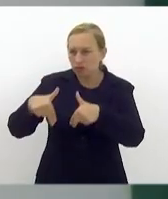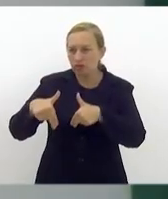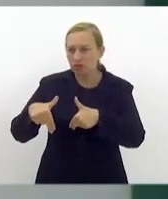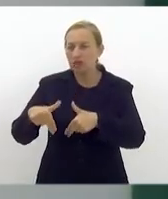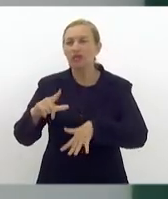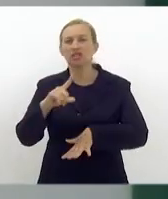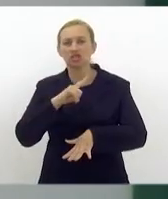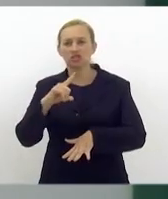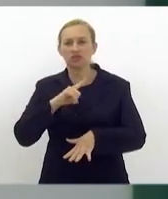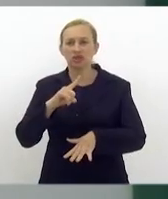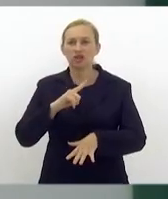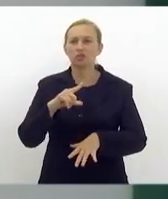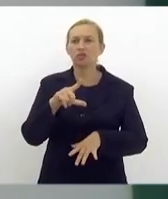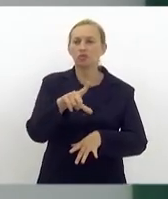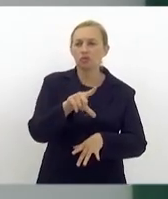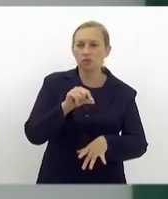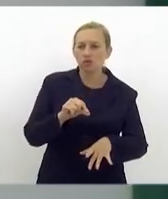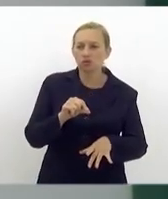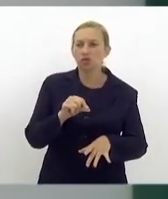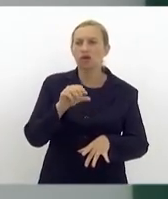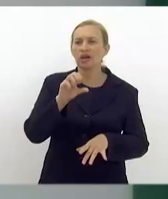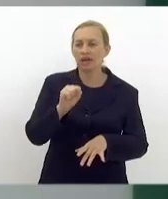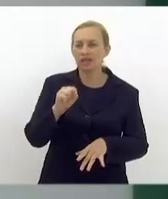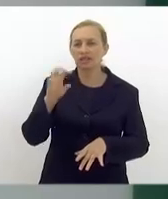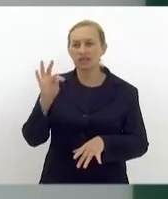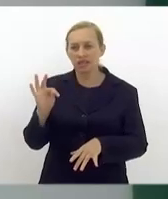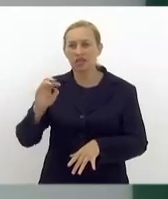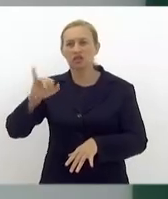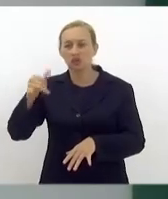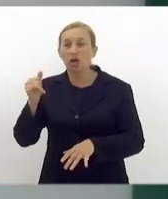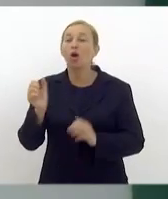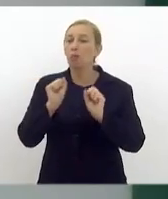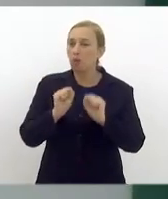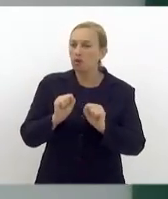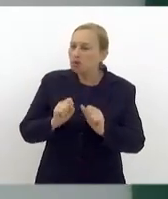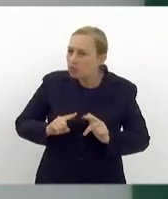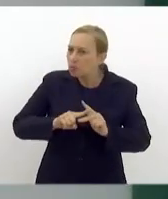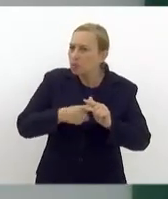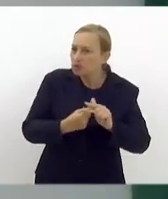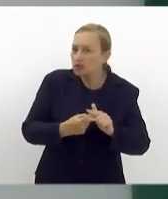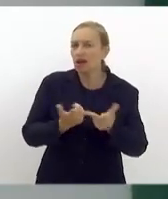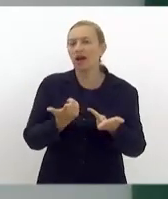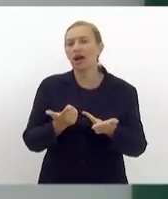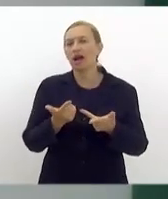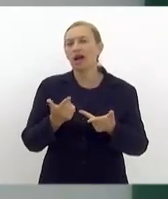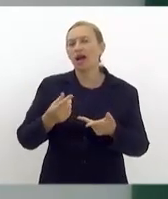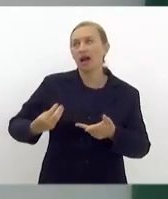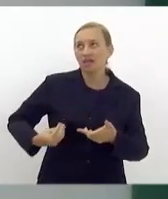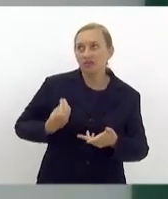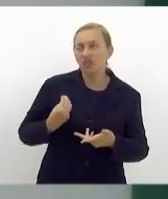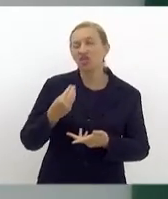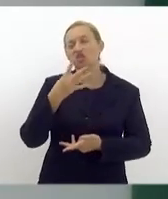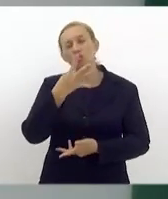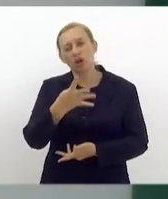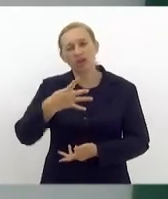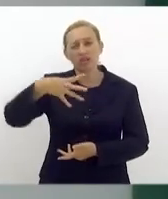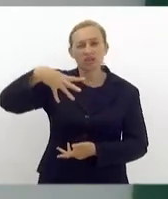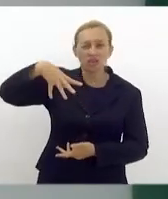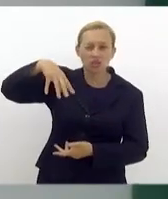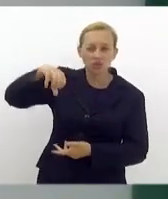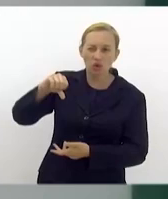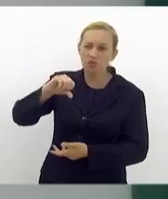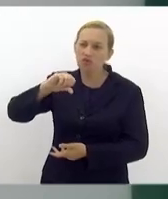tivemos aí uma decisão do STJ que poderia modificar a vida de 49 milhões